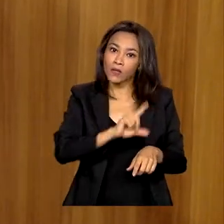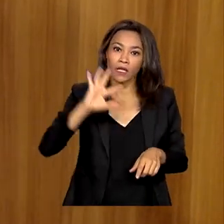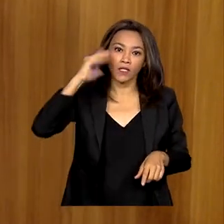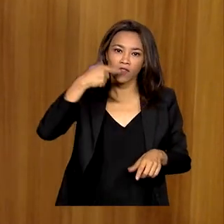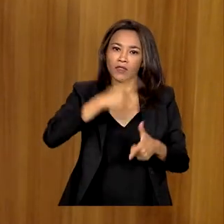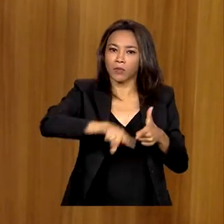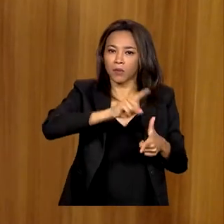e globais.